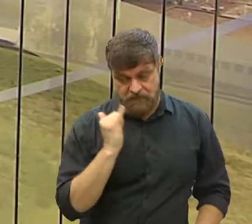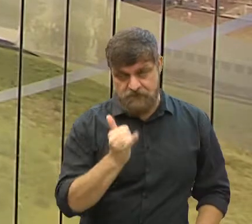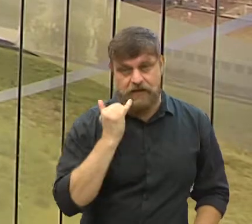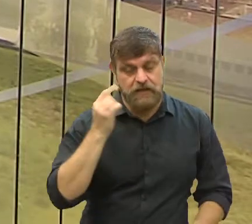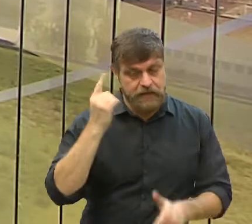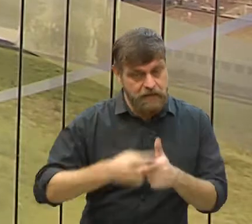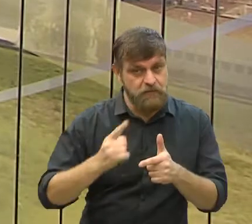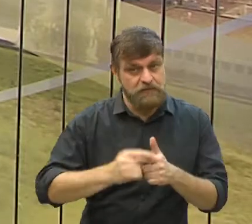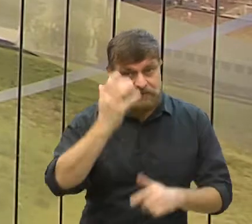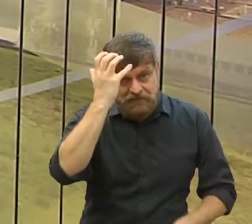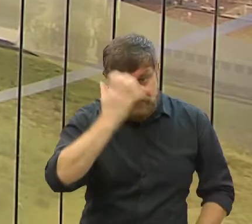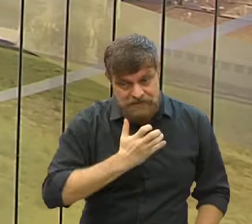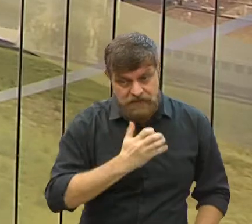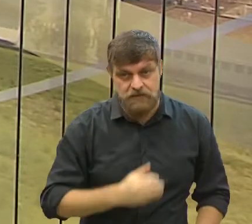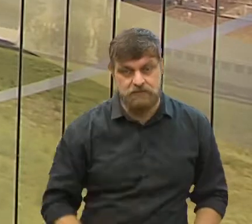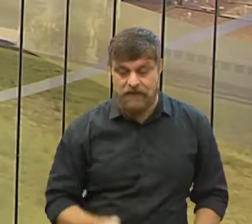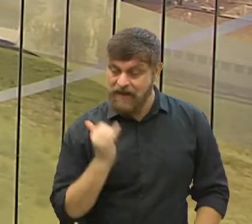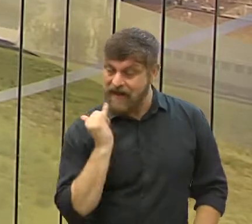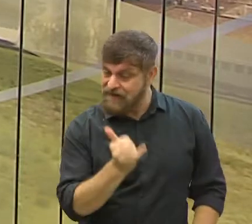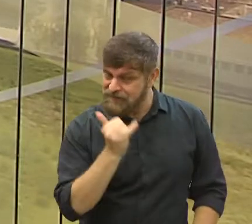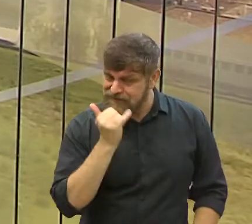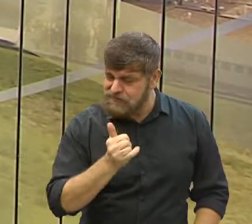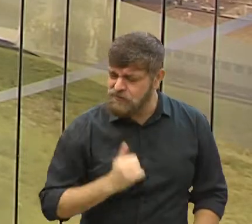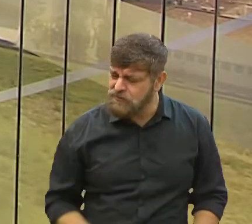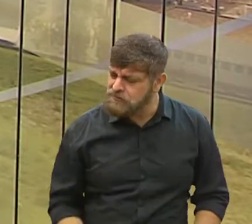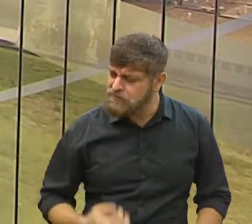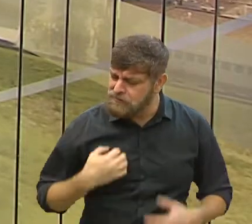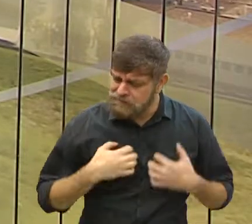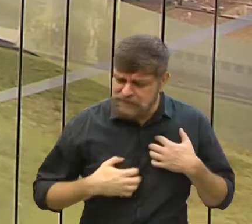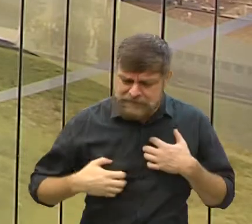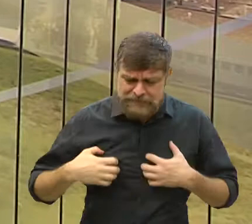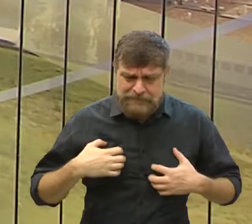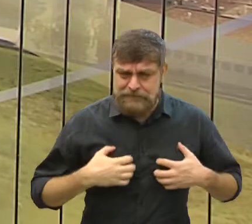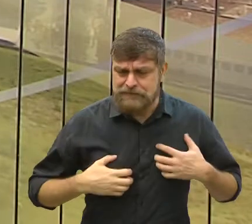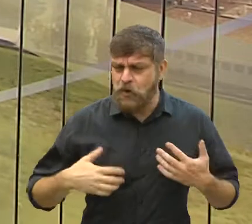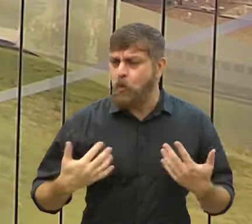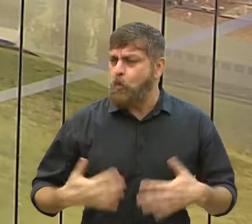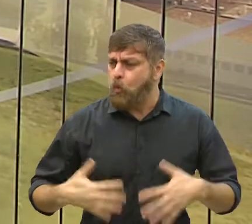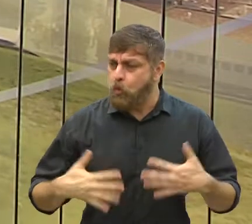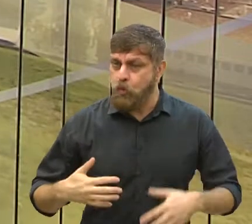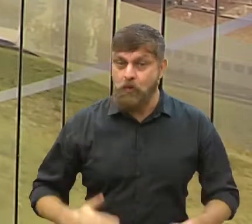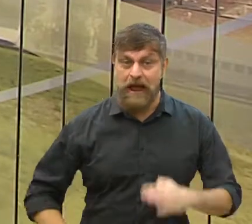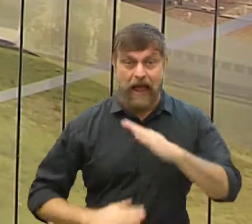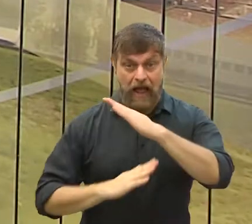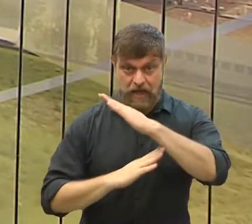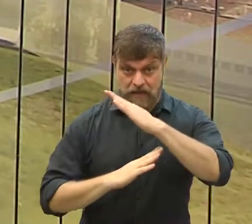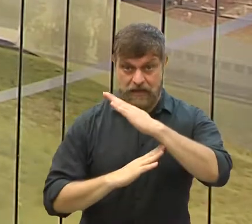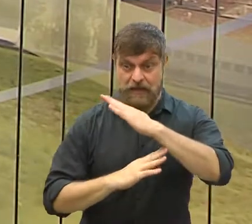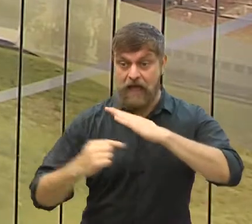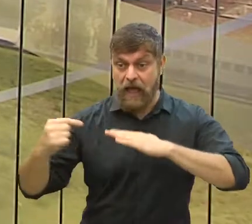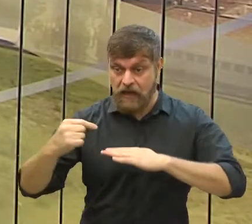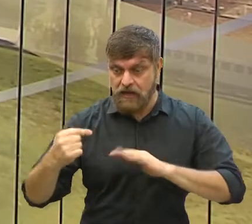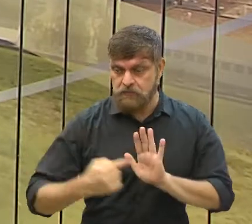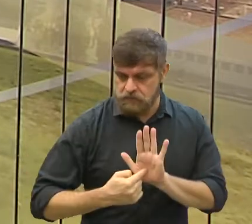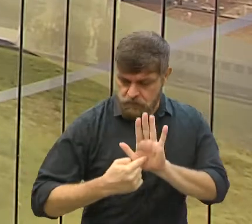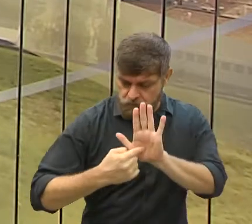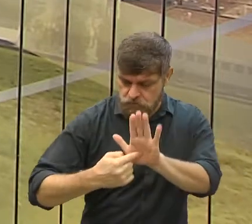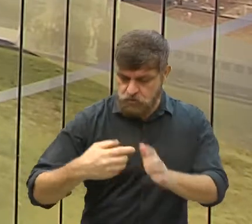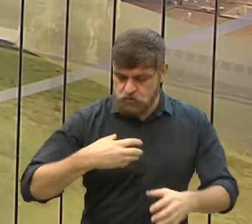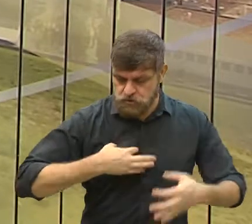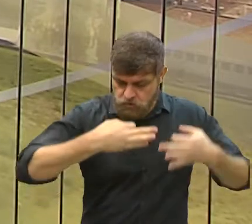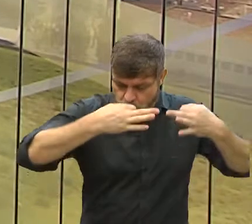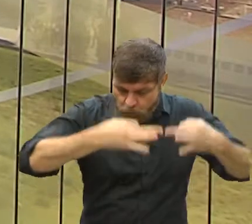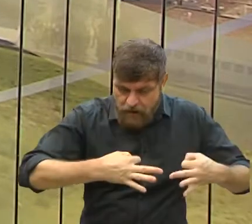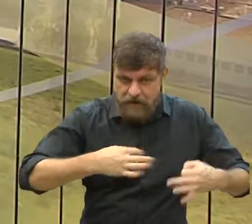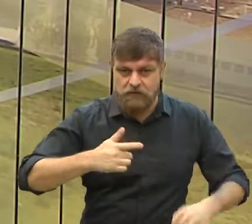situação é crítica, eu vou ser mais enfático ainda, ela é dramática e nós temos que dar o exemplo. A Câmara Municipal deu